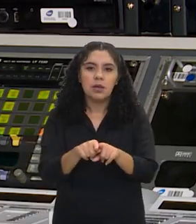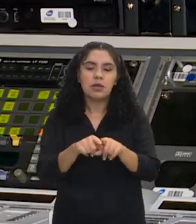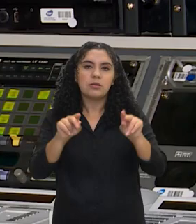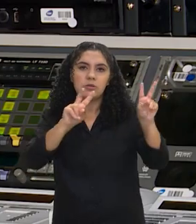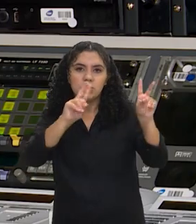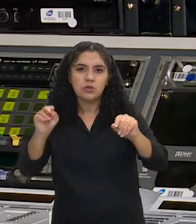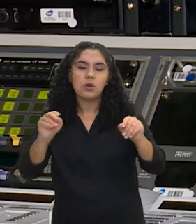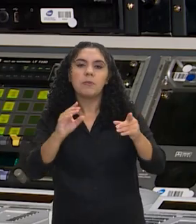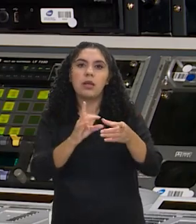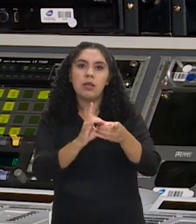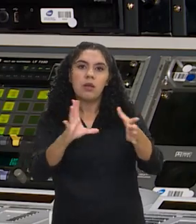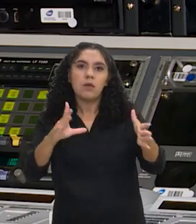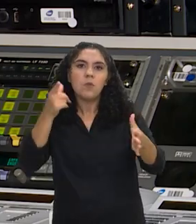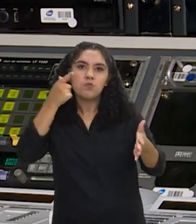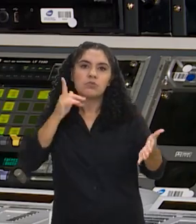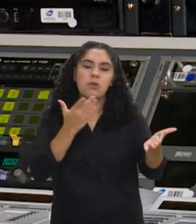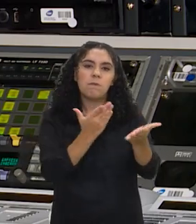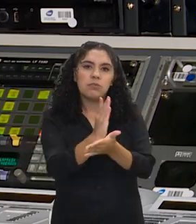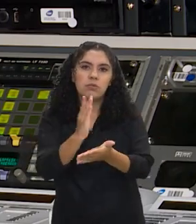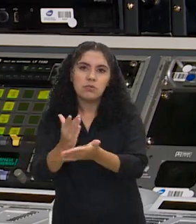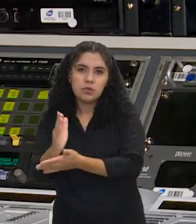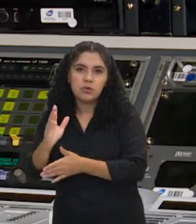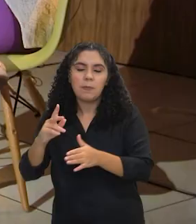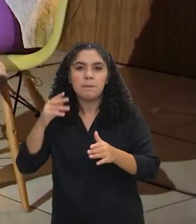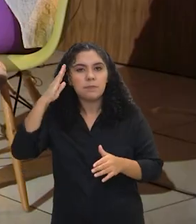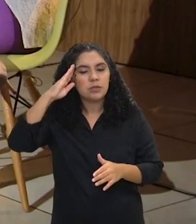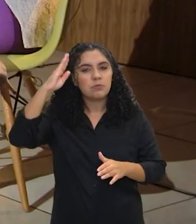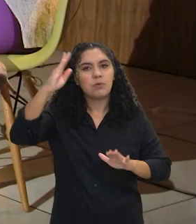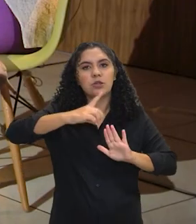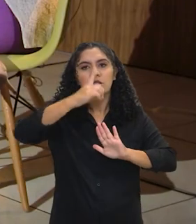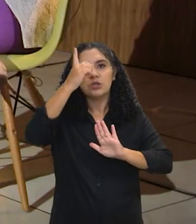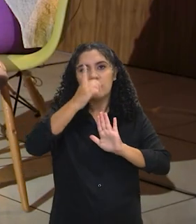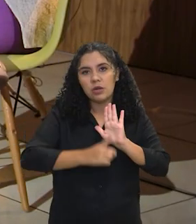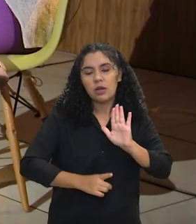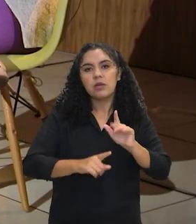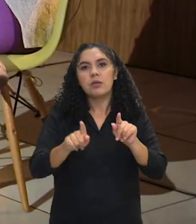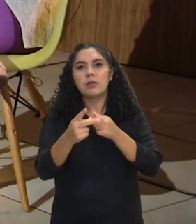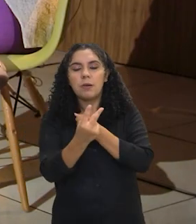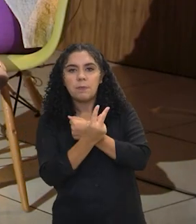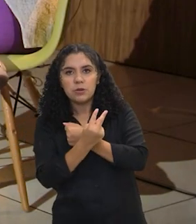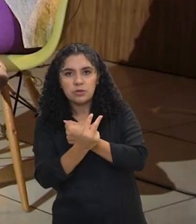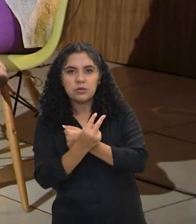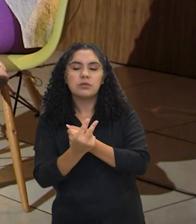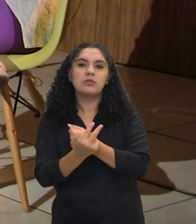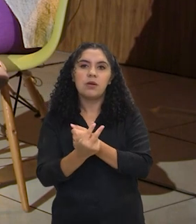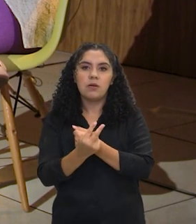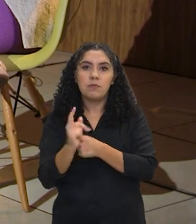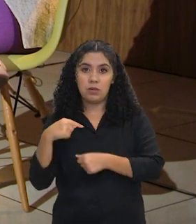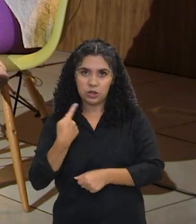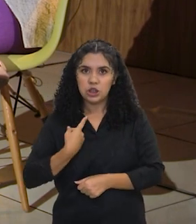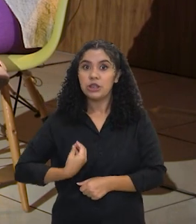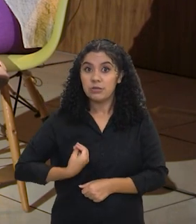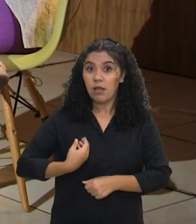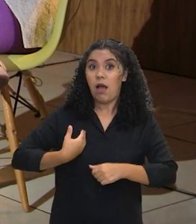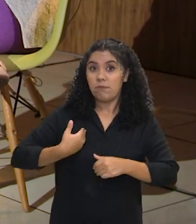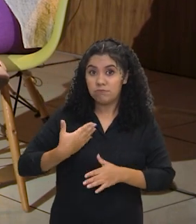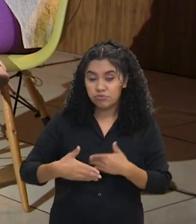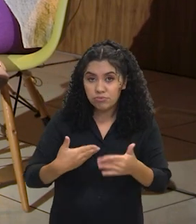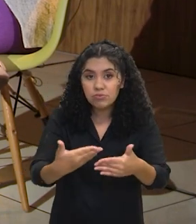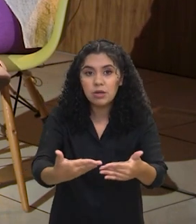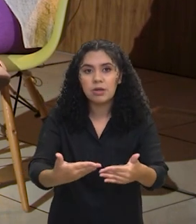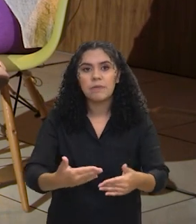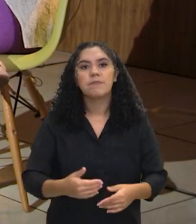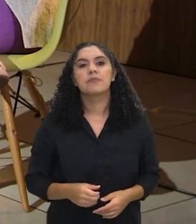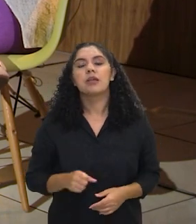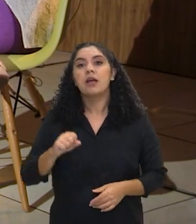lado das democracias consolidadas nessa dimensão de proteção de direitos online. A gente está fazendo a nossa parte, então. Estamos caminhando. Estamos